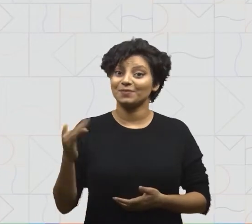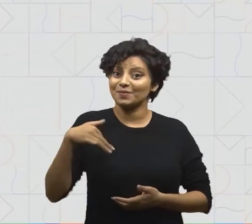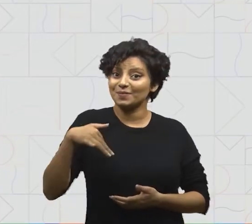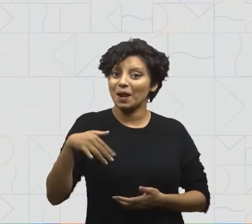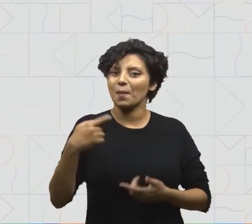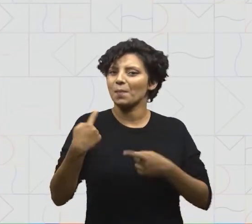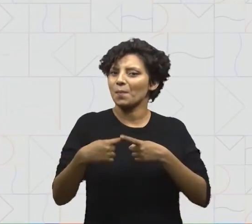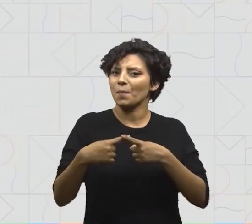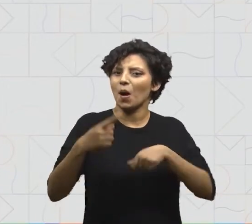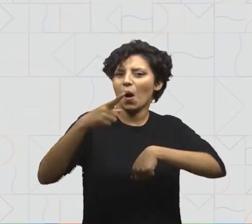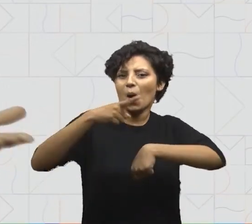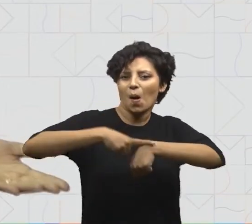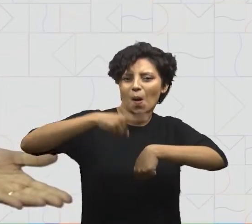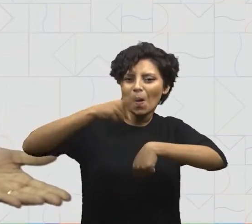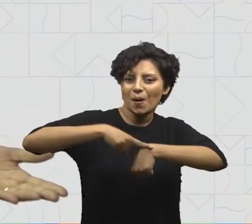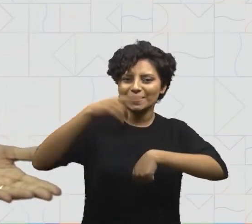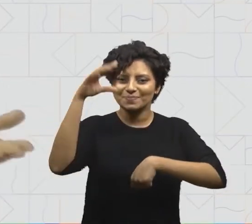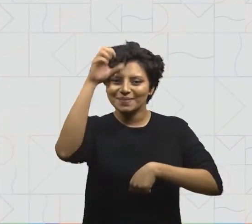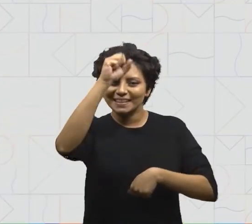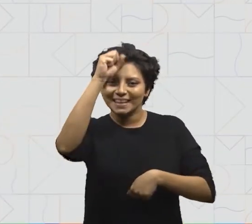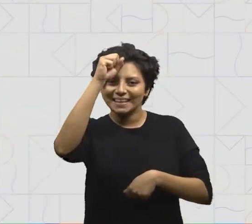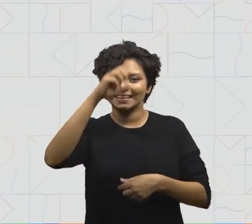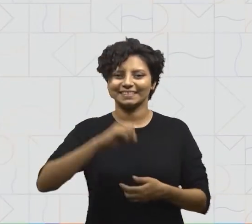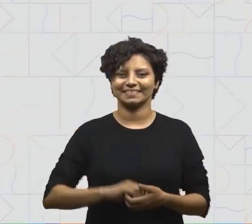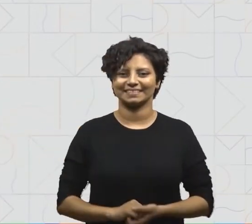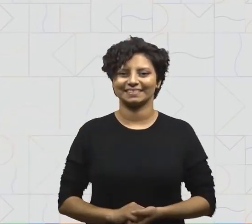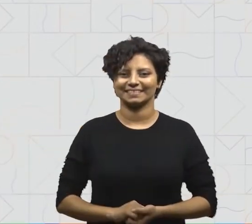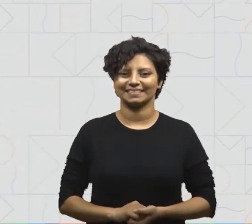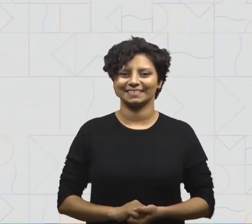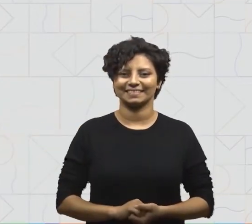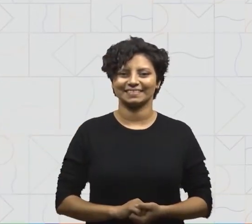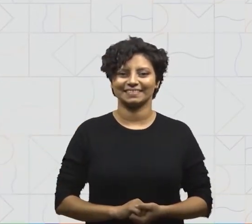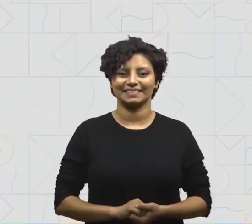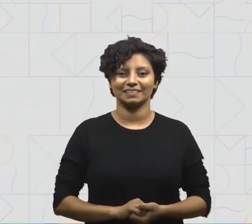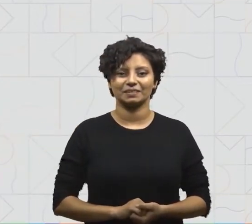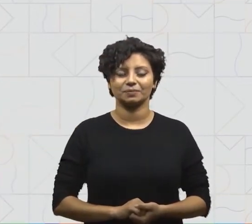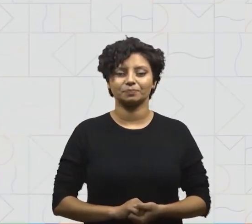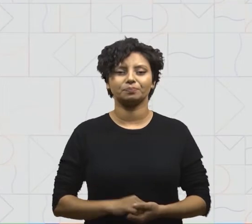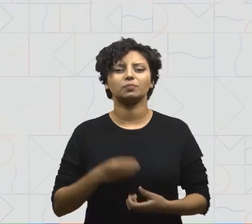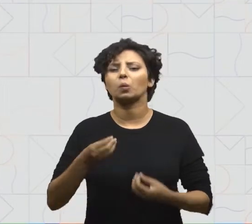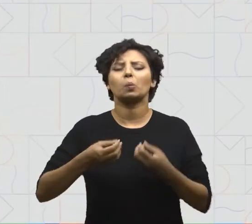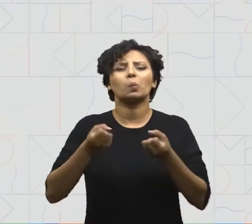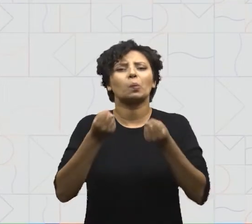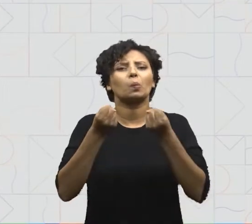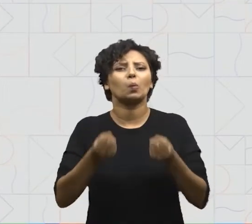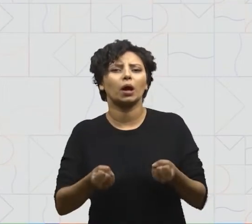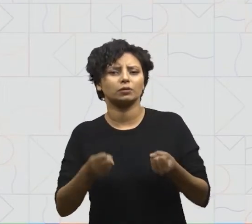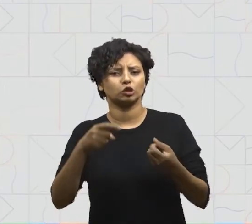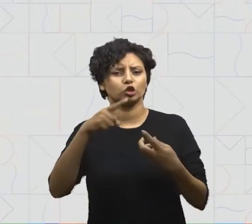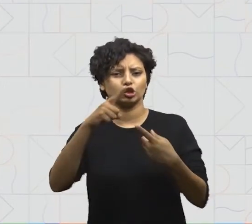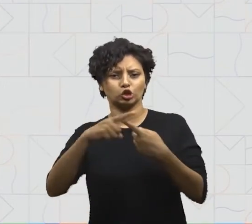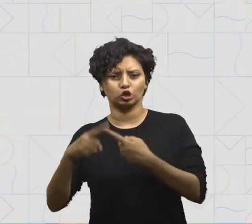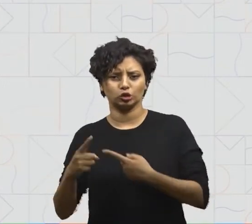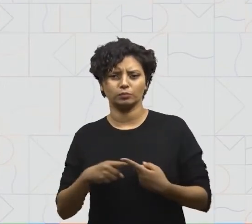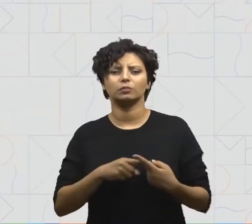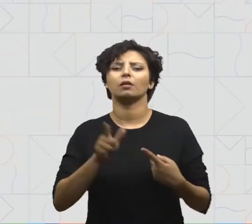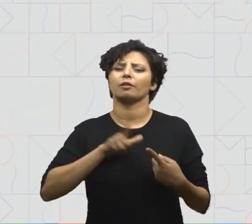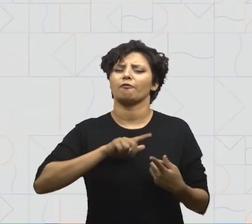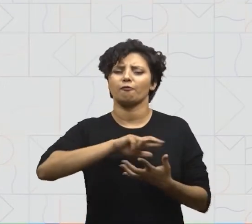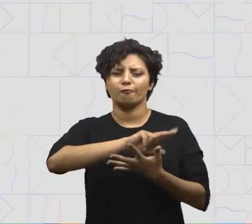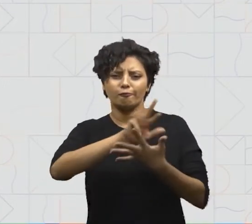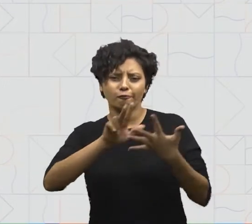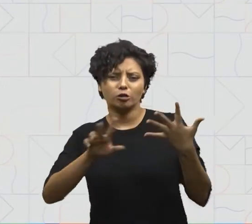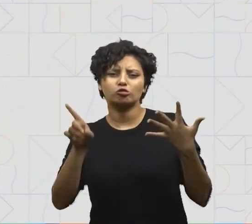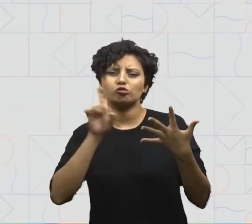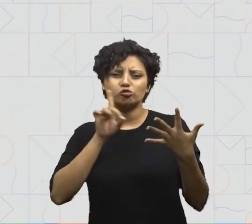lá, porque chegou a nossa hora de aprender. As medidas de massa aparecem em muitas